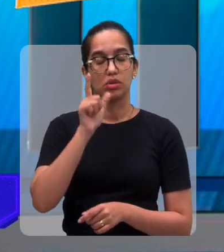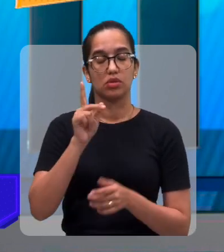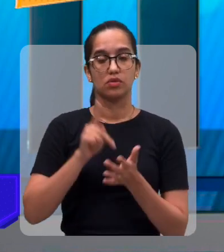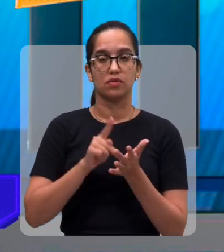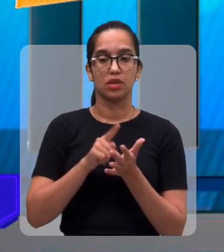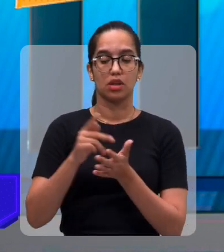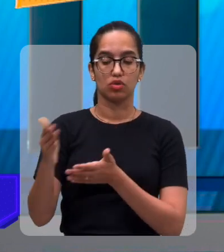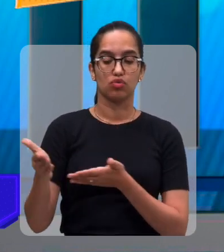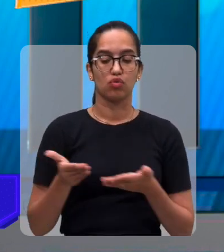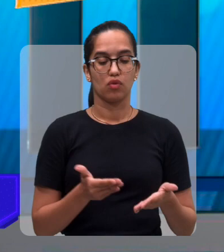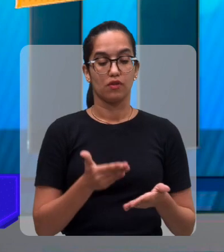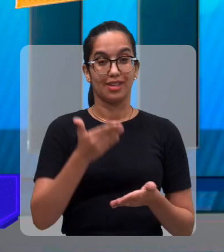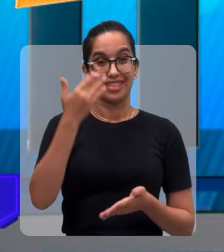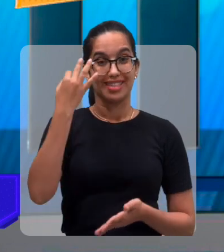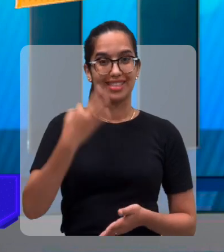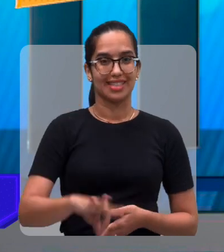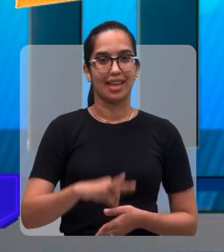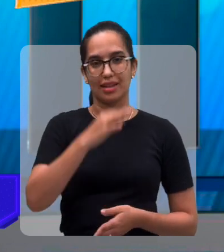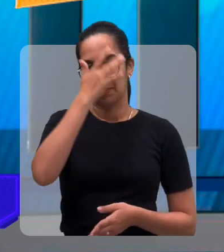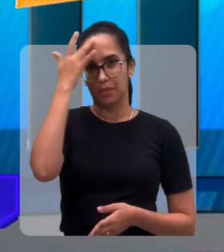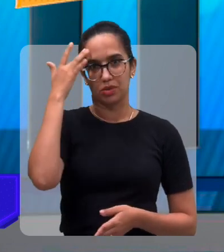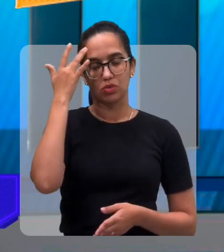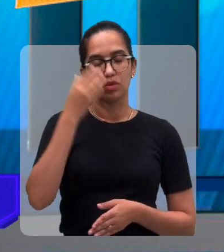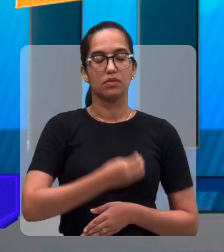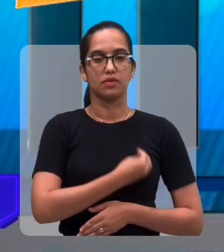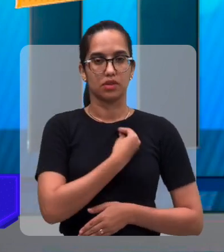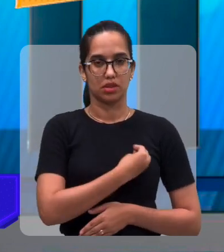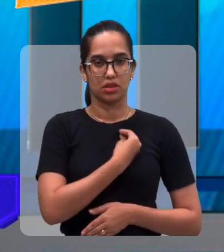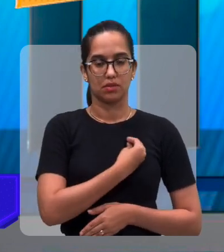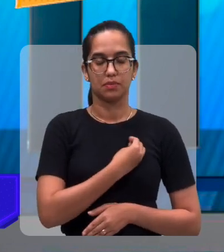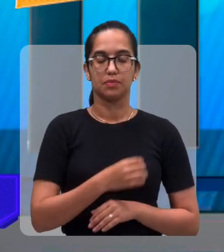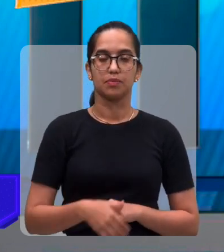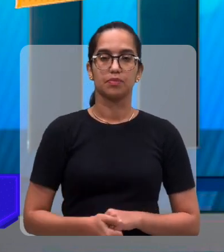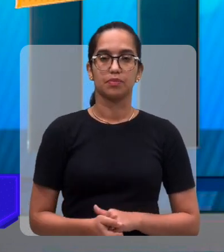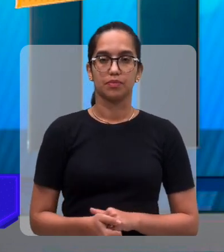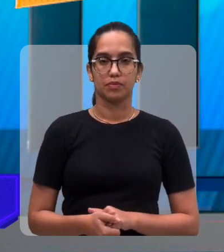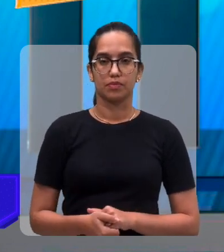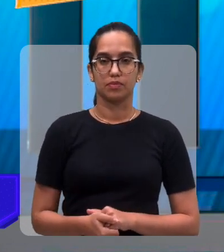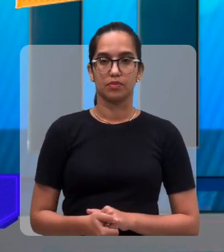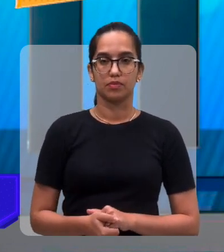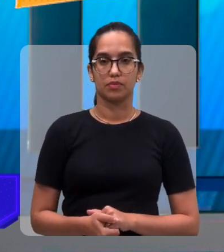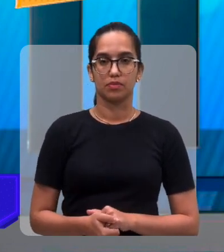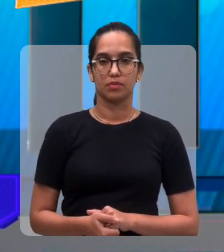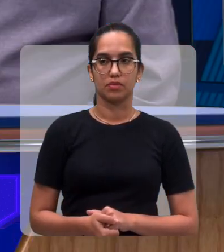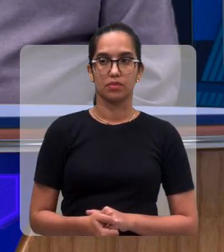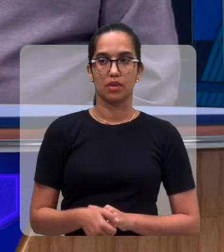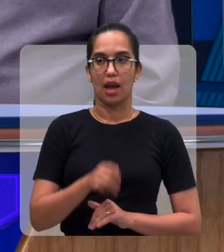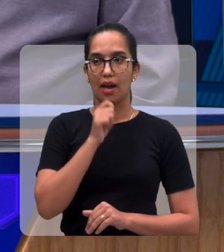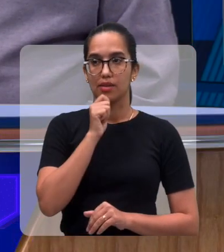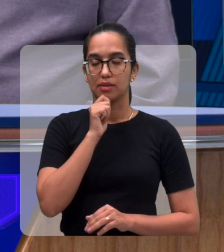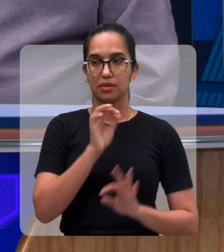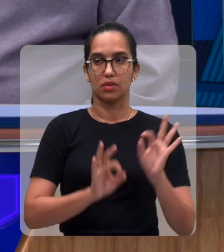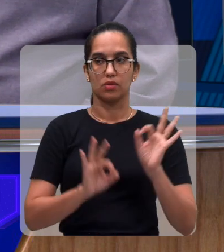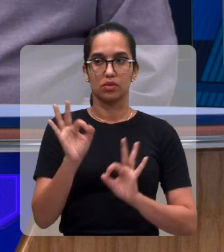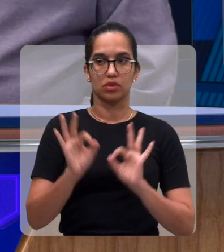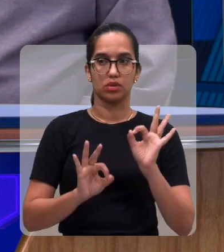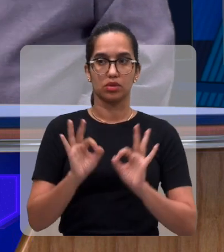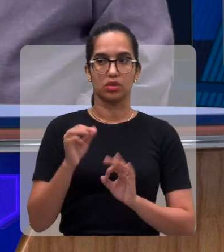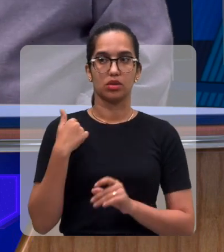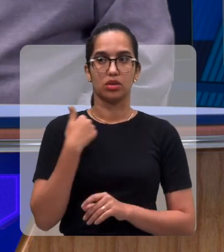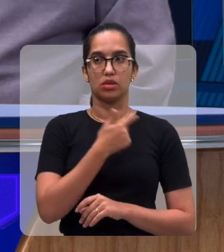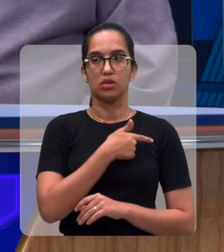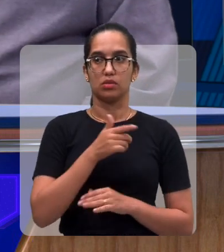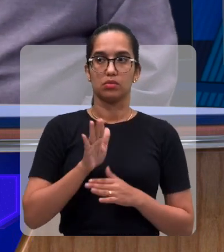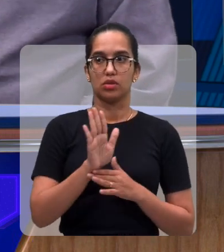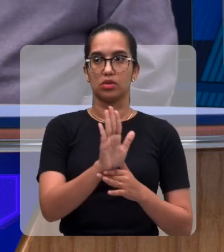uma organização no dia que as pessoas não possam deixar de ir, né? Ovidar com aquelas pessoas. Estão ainda na organização. Então, vamos sentar,